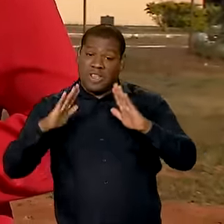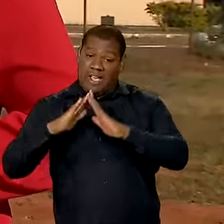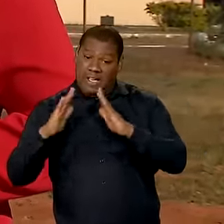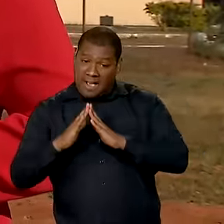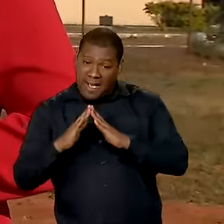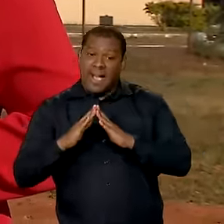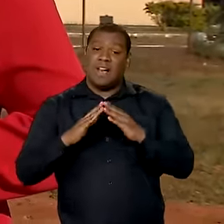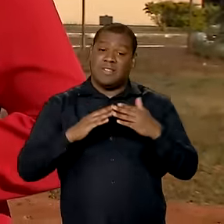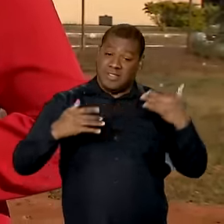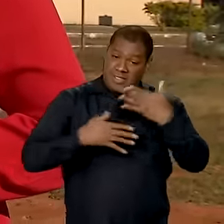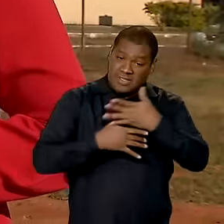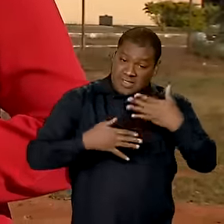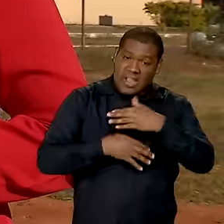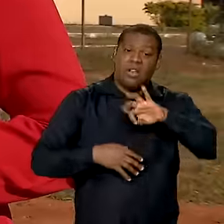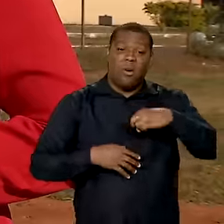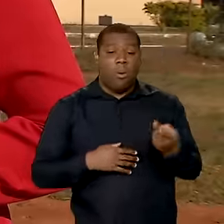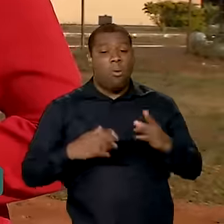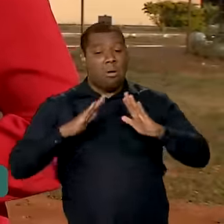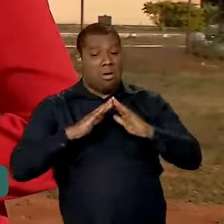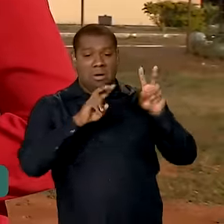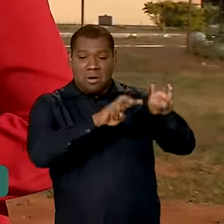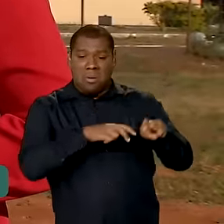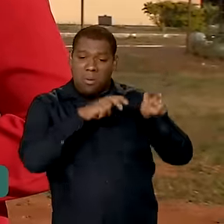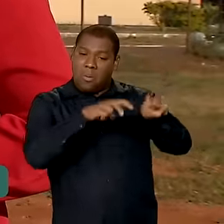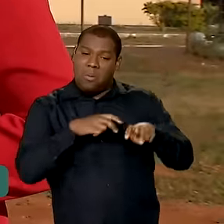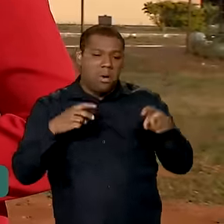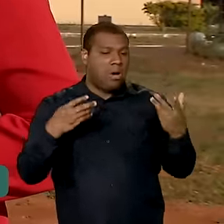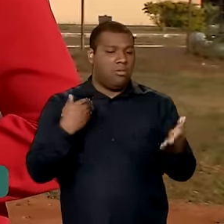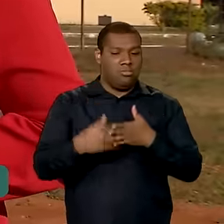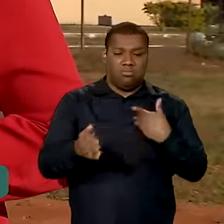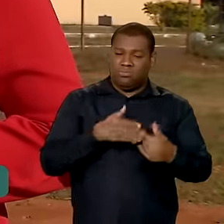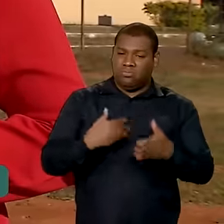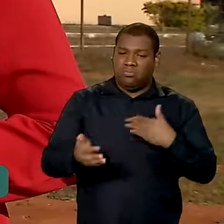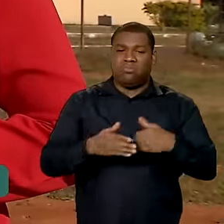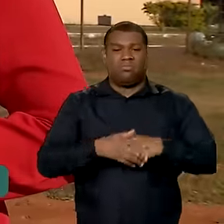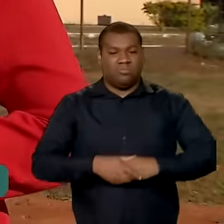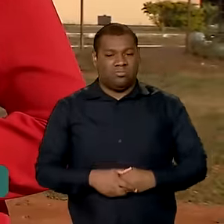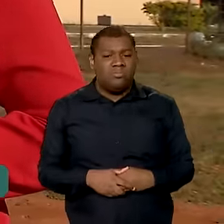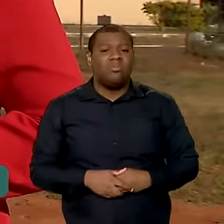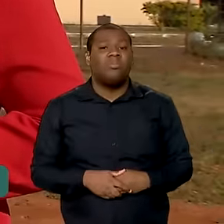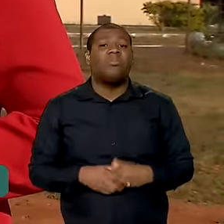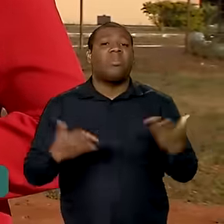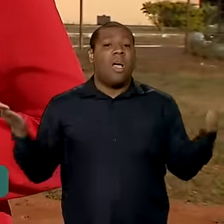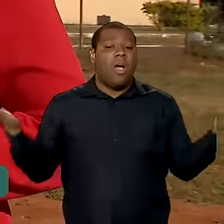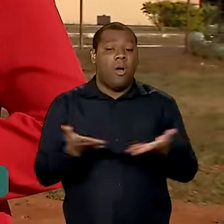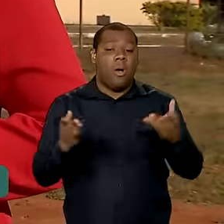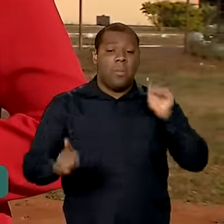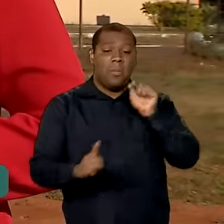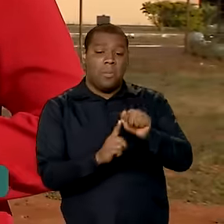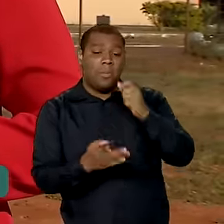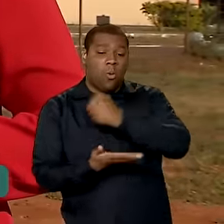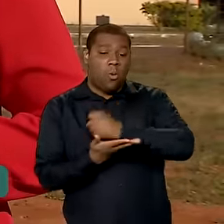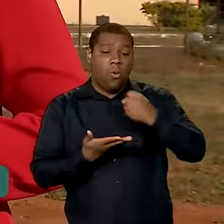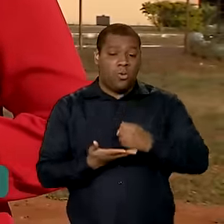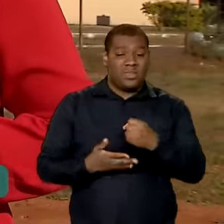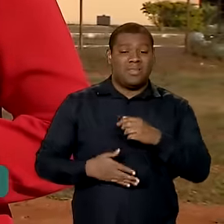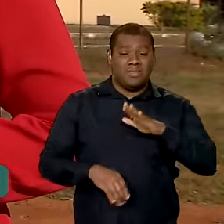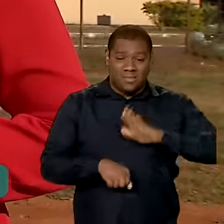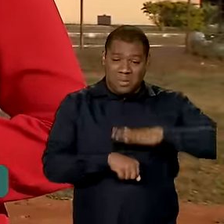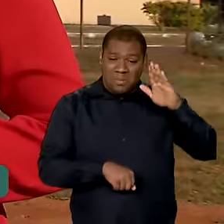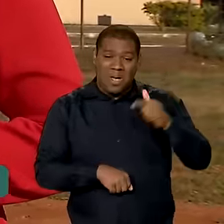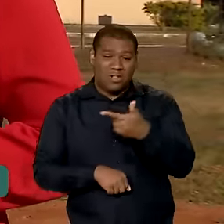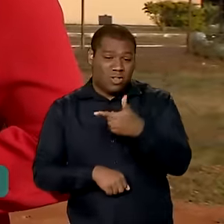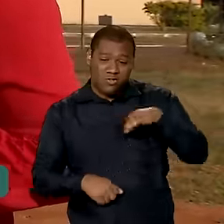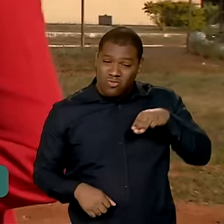população mais carente é o principal público-alvo do programa, que agora tem a meta de contratar mais 2 milhões